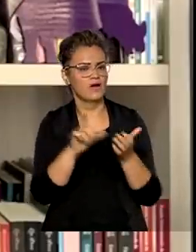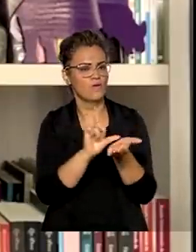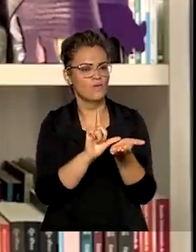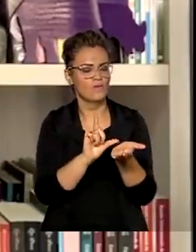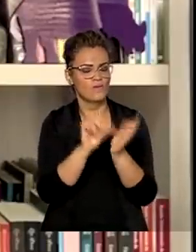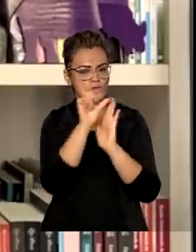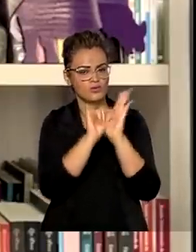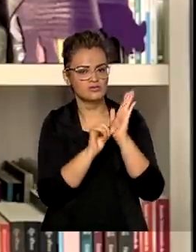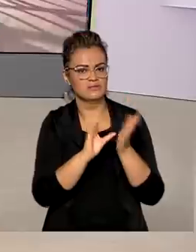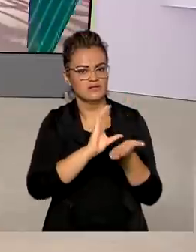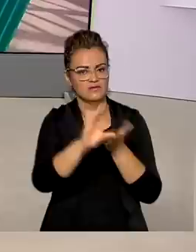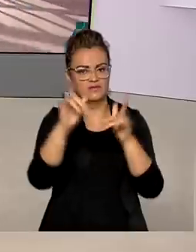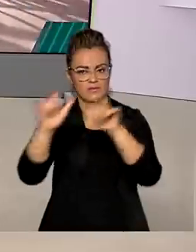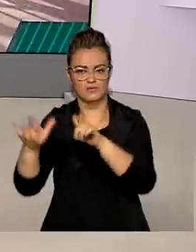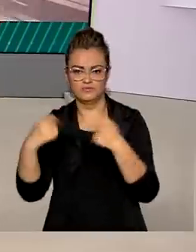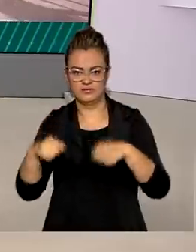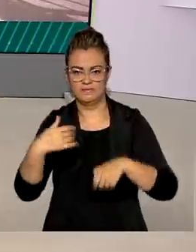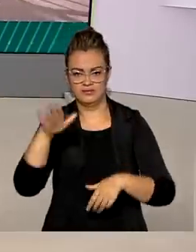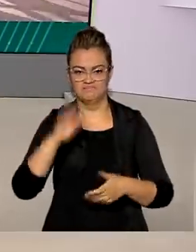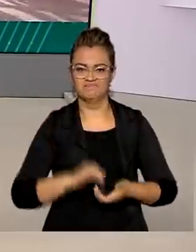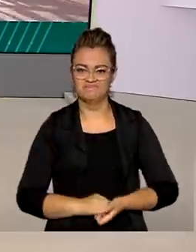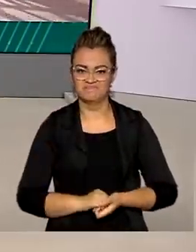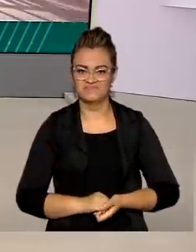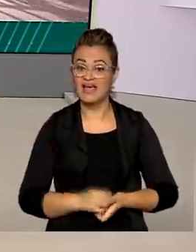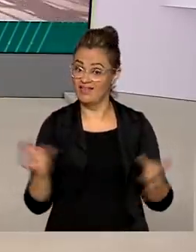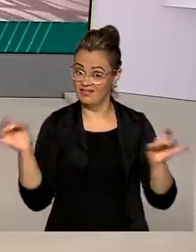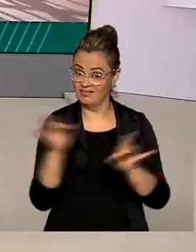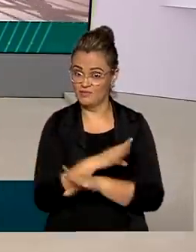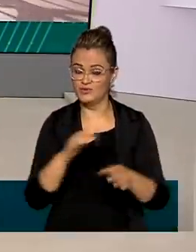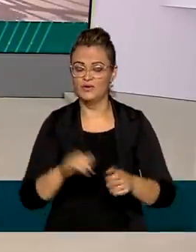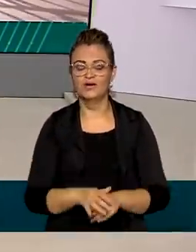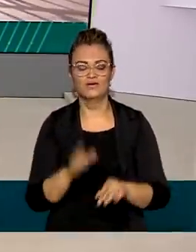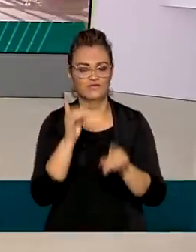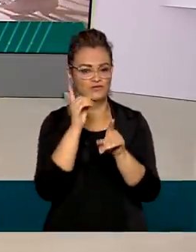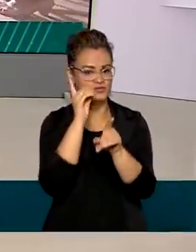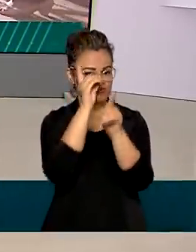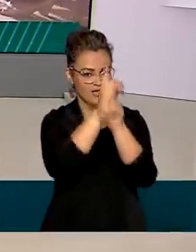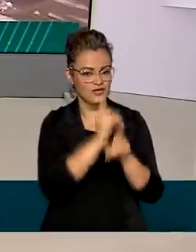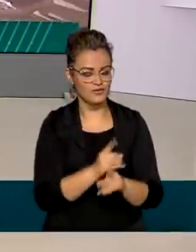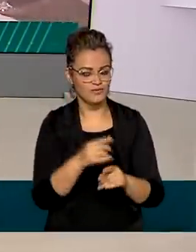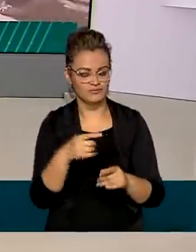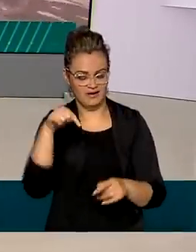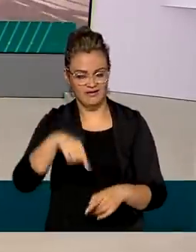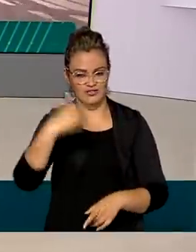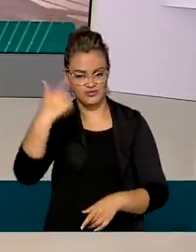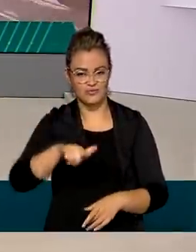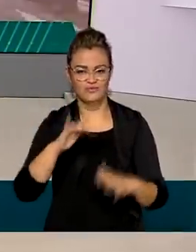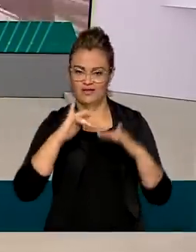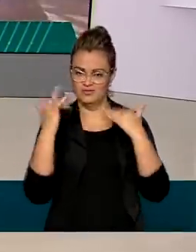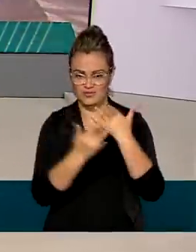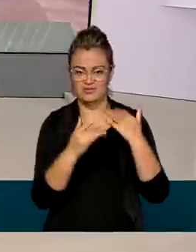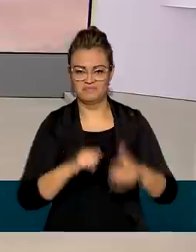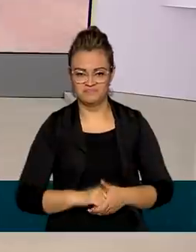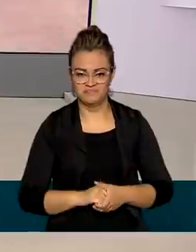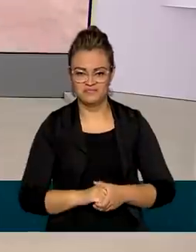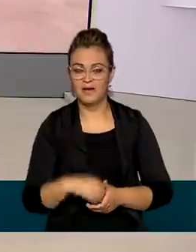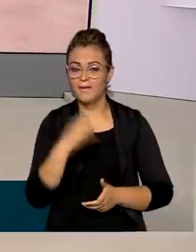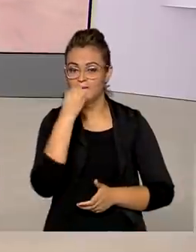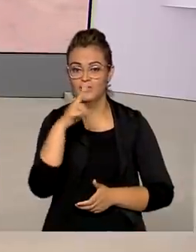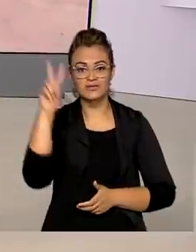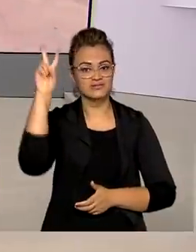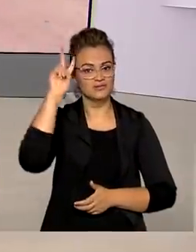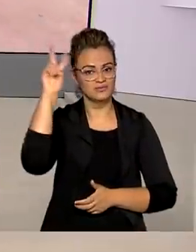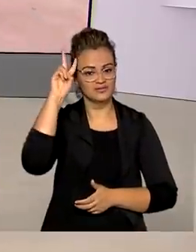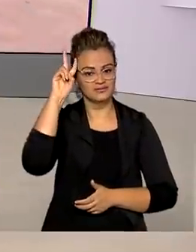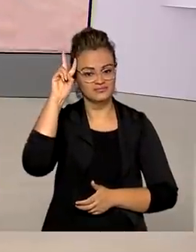orçamento público. O Brasil em Dia fica por aqui, você pode rever as nossas reportagens nas redes sociais. Boa segunda